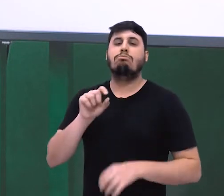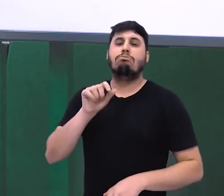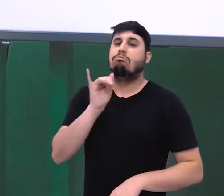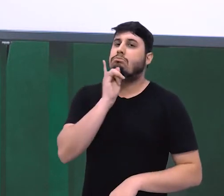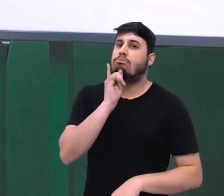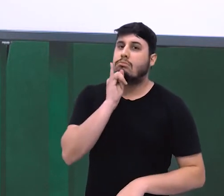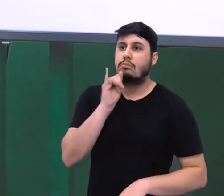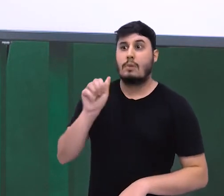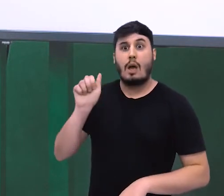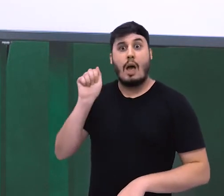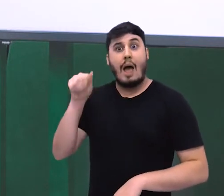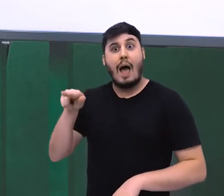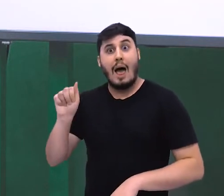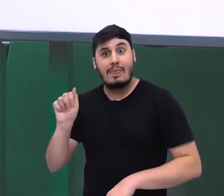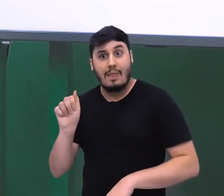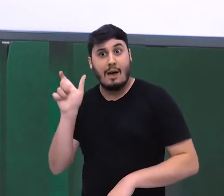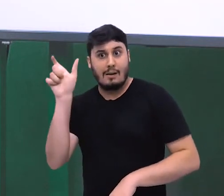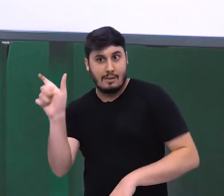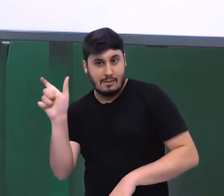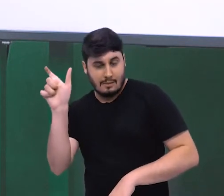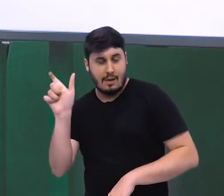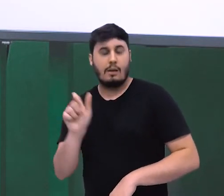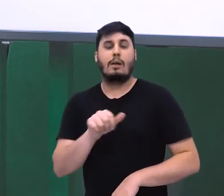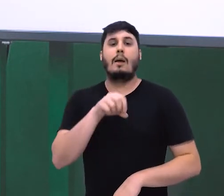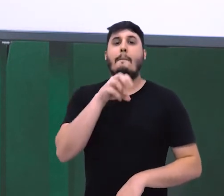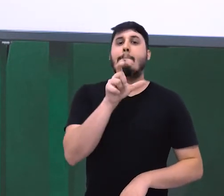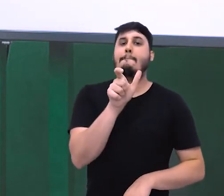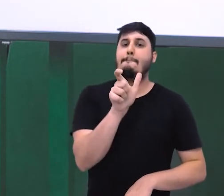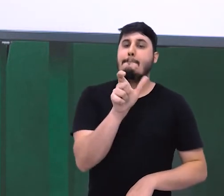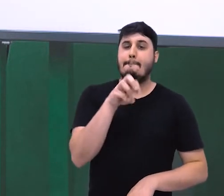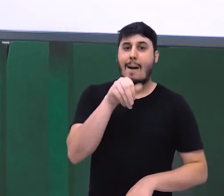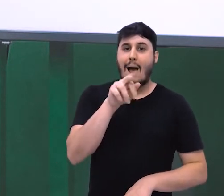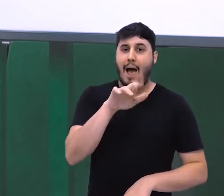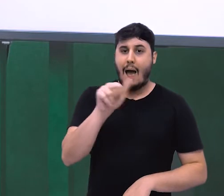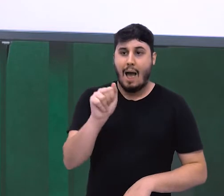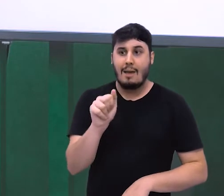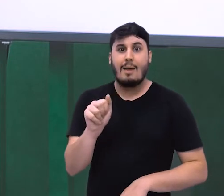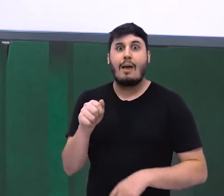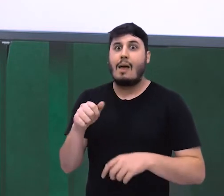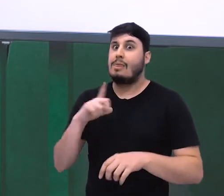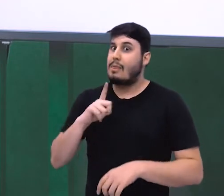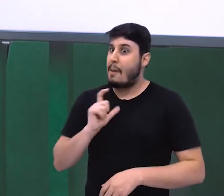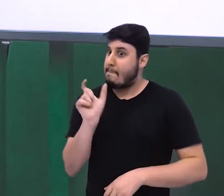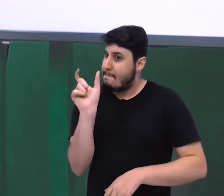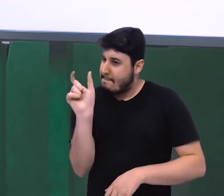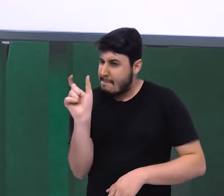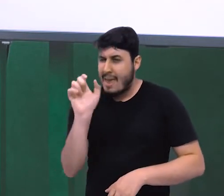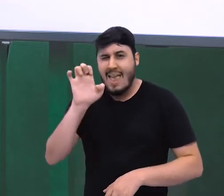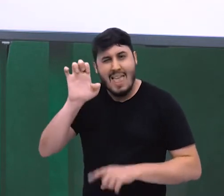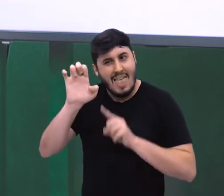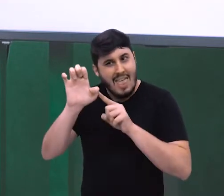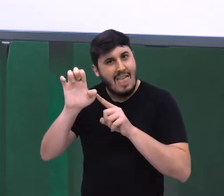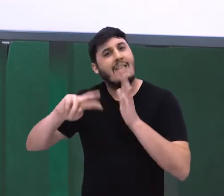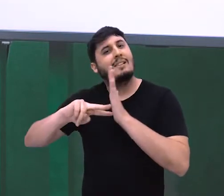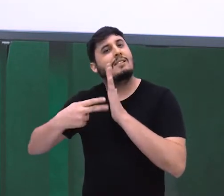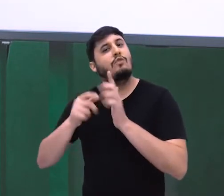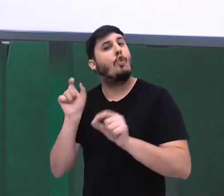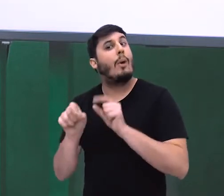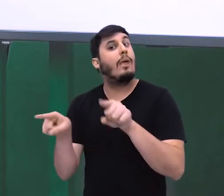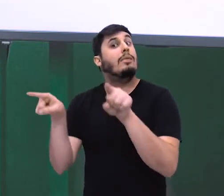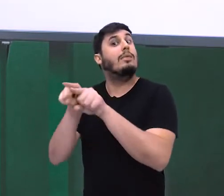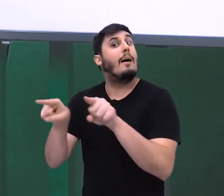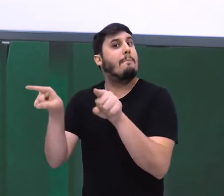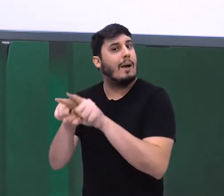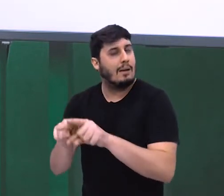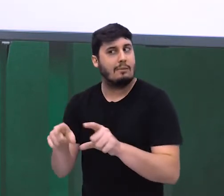é outro núcleo do sujeito. E nós utilizamos justamente a conjunção E para conectar esses dois